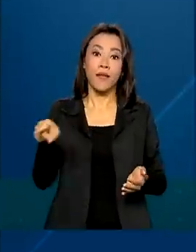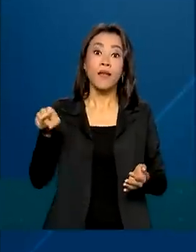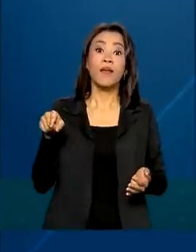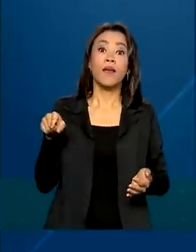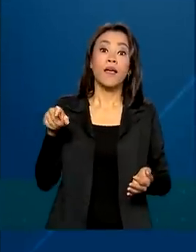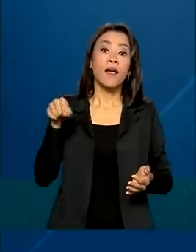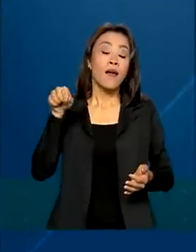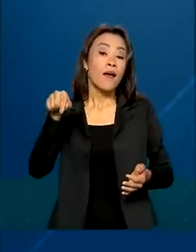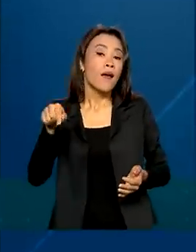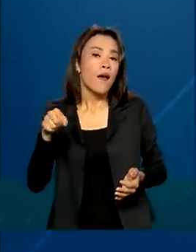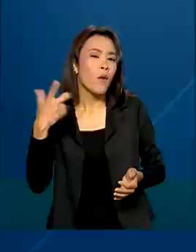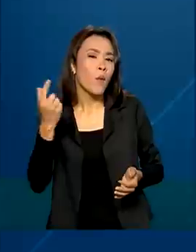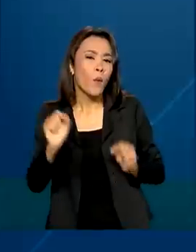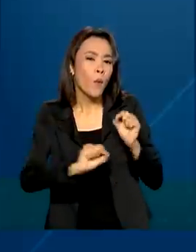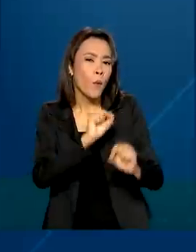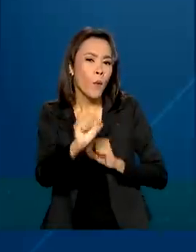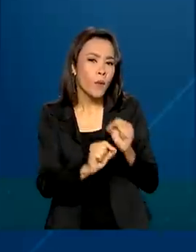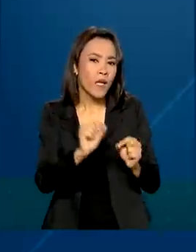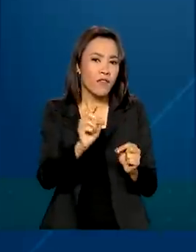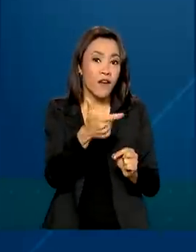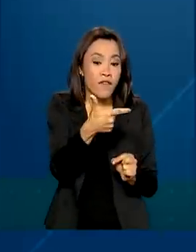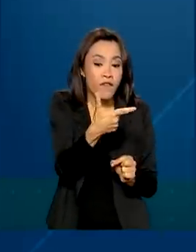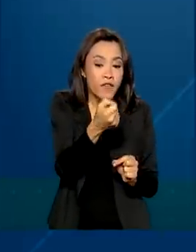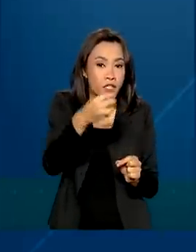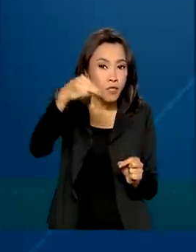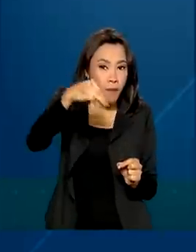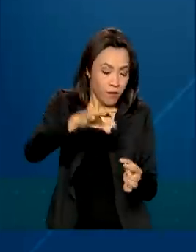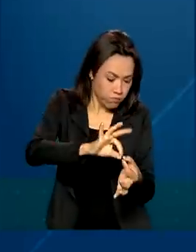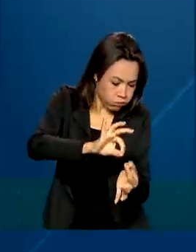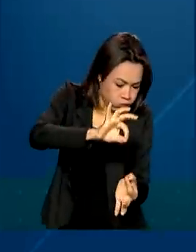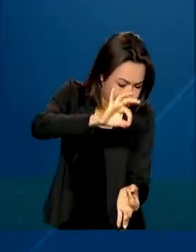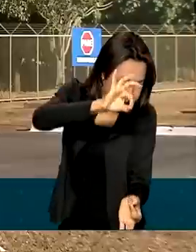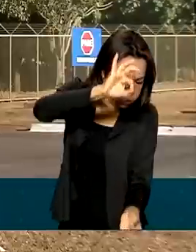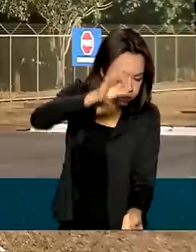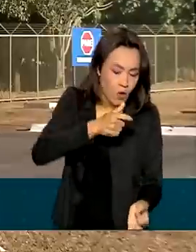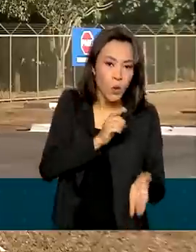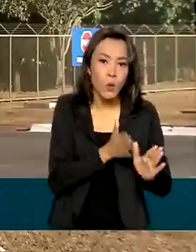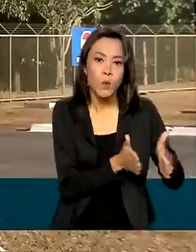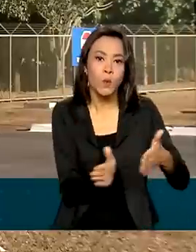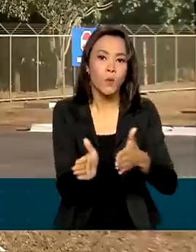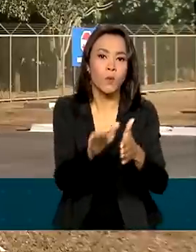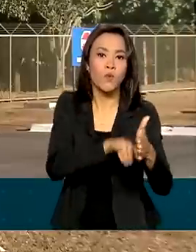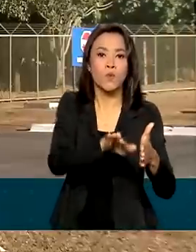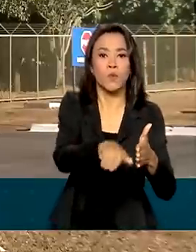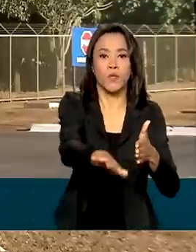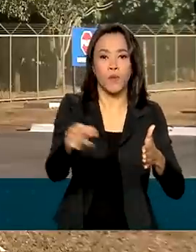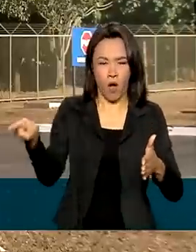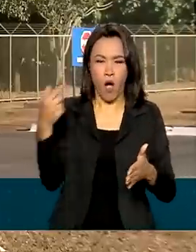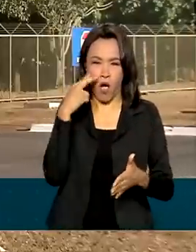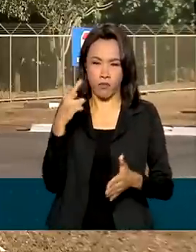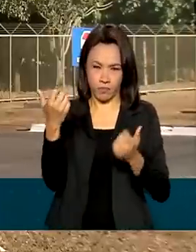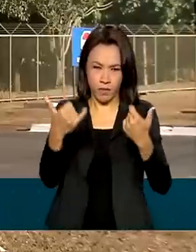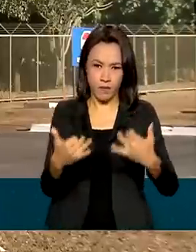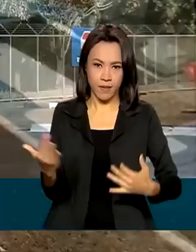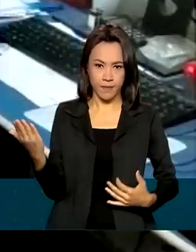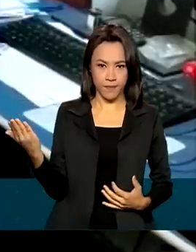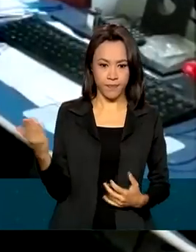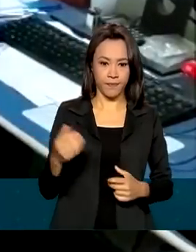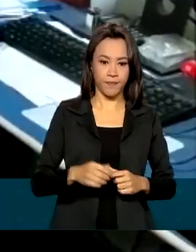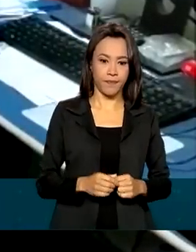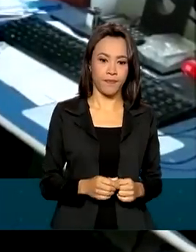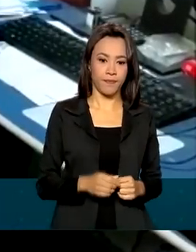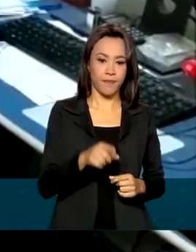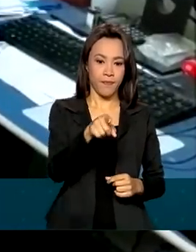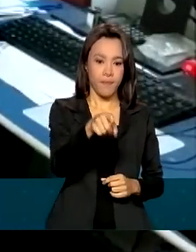Ataléia do Norte, ele estava a 20 metros de profundidade no rio Itacoaí. Vamos acompanhar aí o que ele disse. A